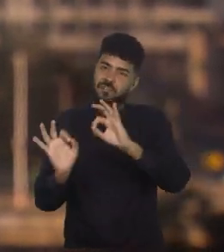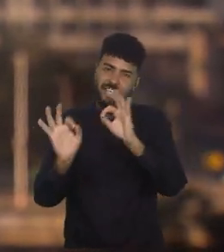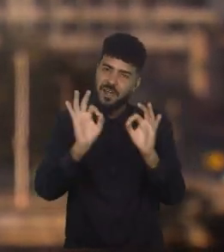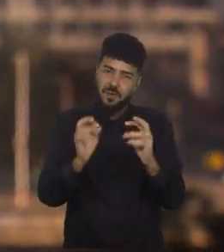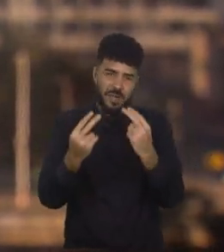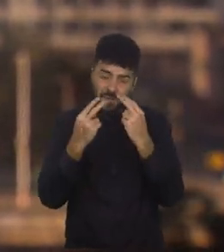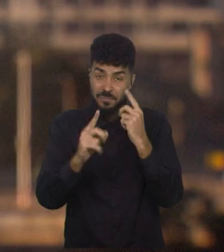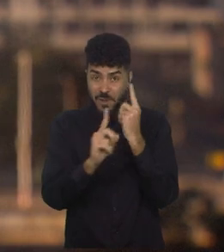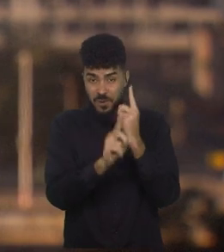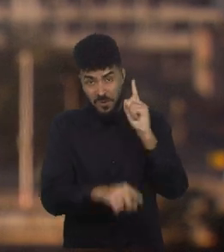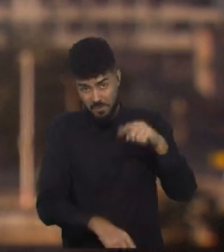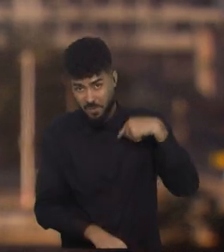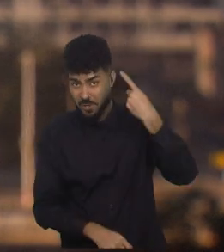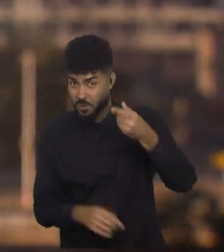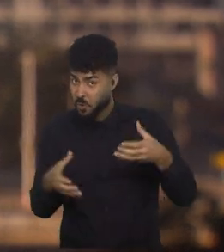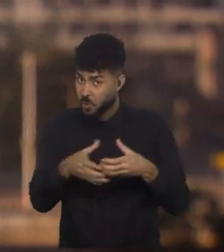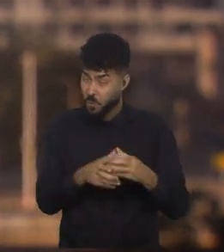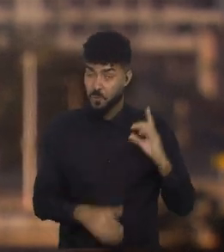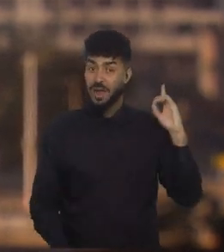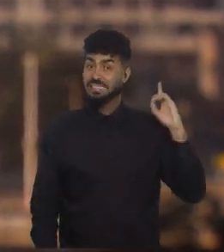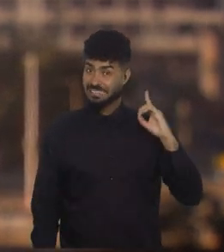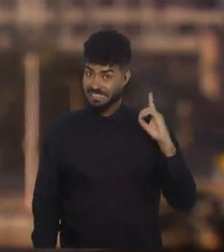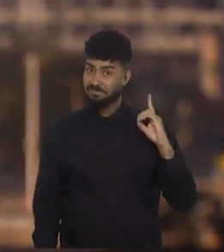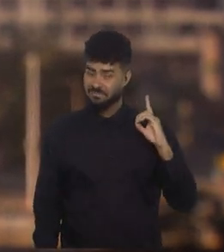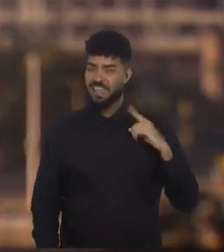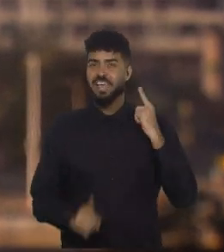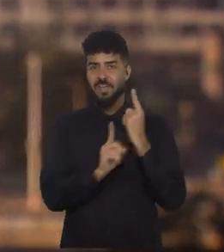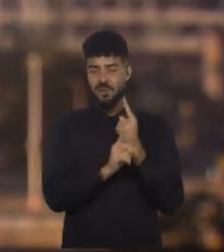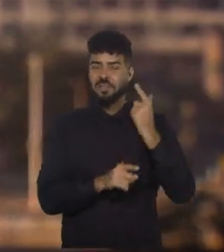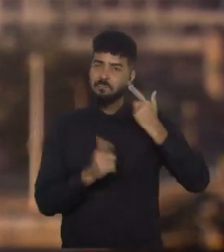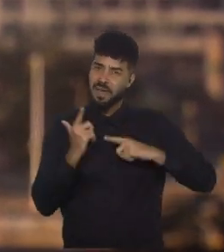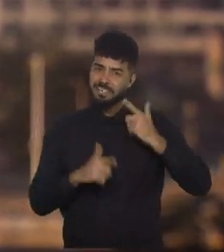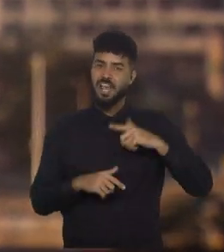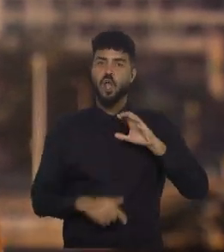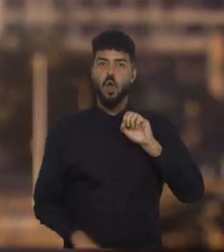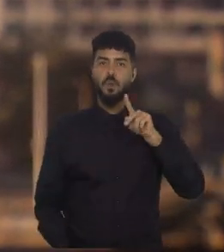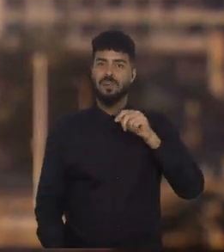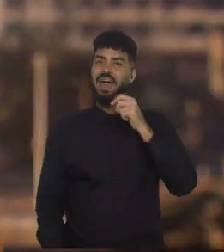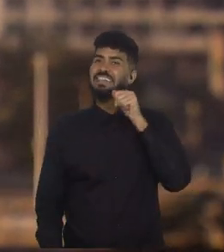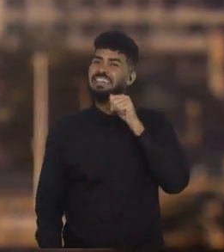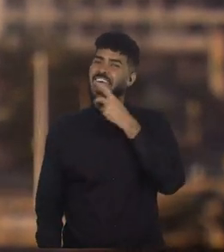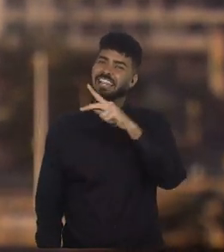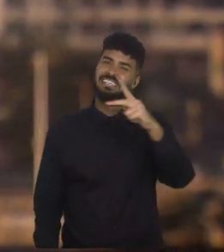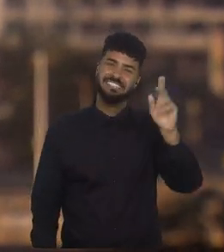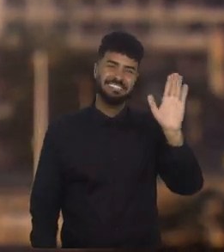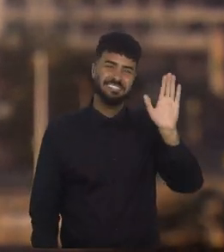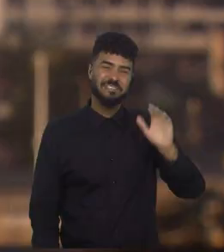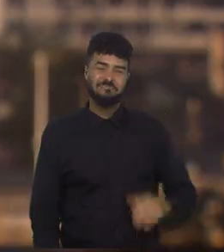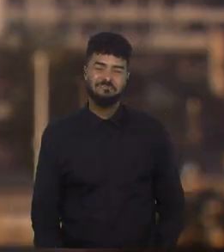Eu te encontro no próximo grupo, é Grupo D, e a gente se encontra mais no Copa Delas. Até mais.